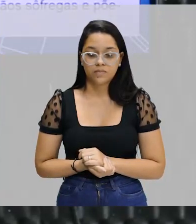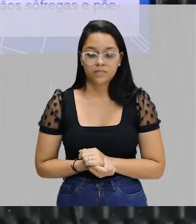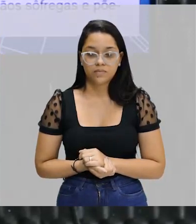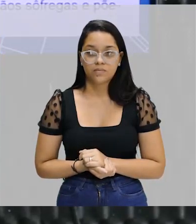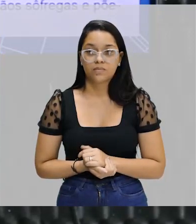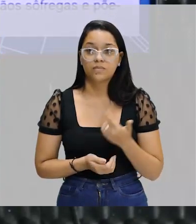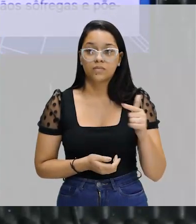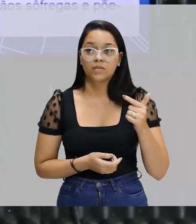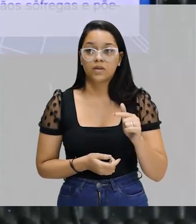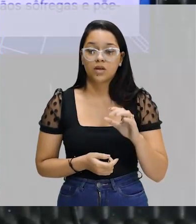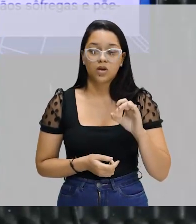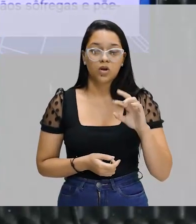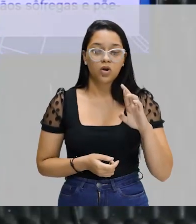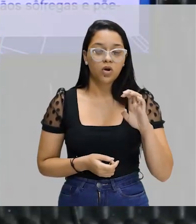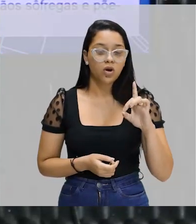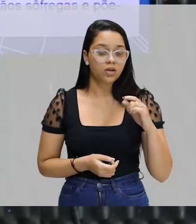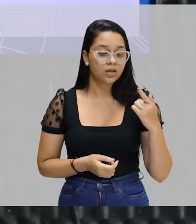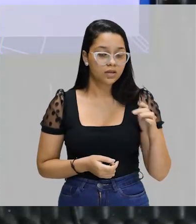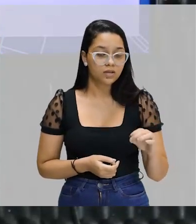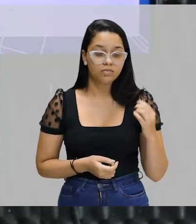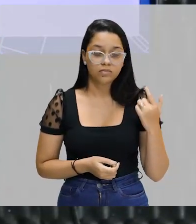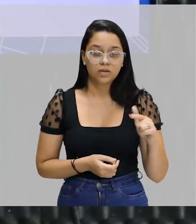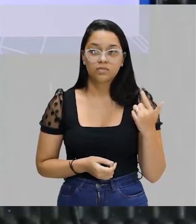longo da... Não existe coordenação aqui, tá, gente?